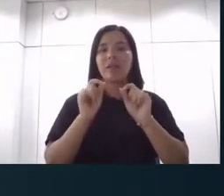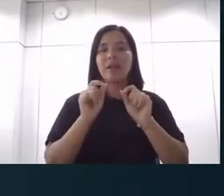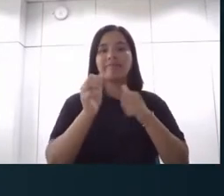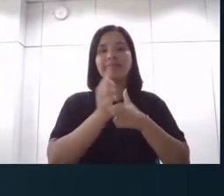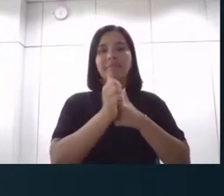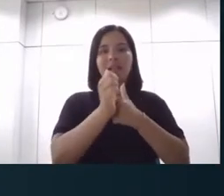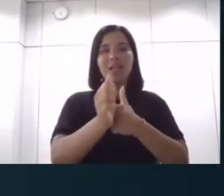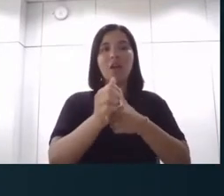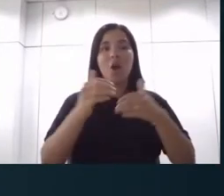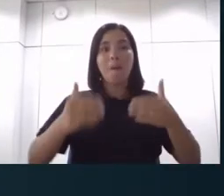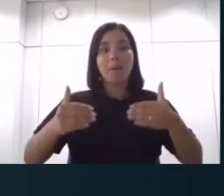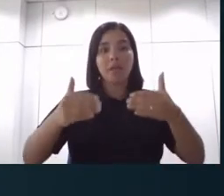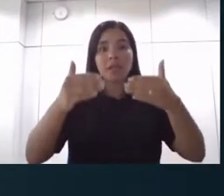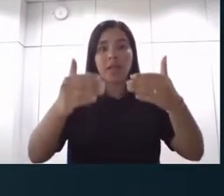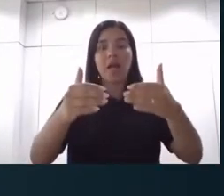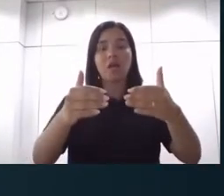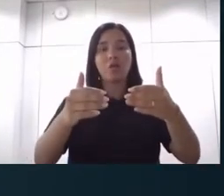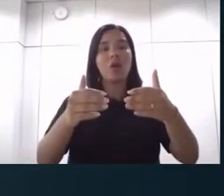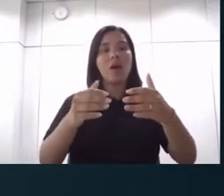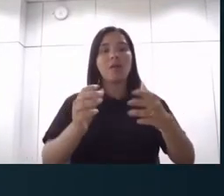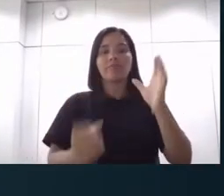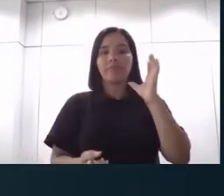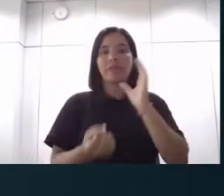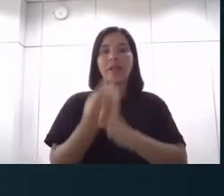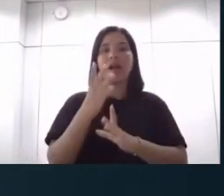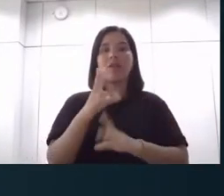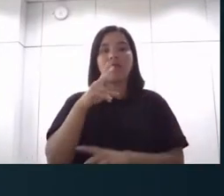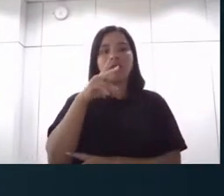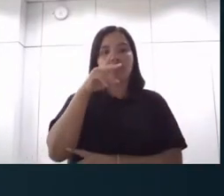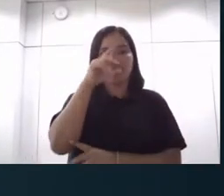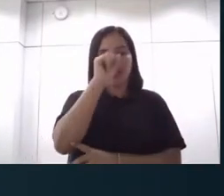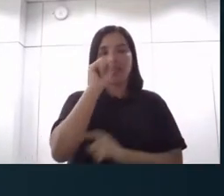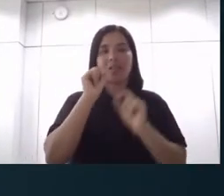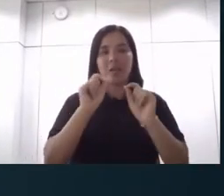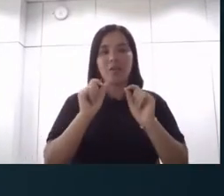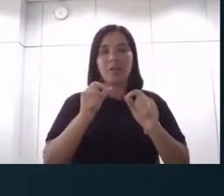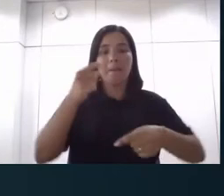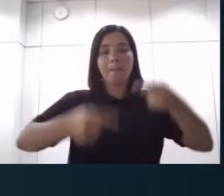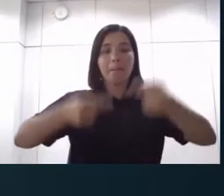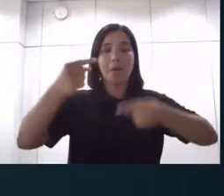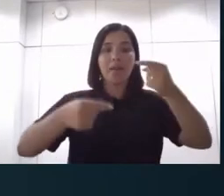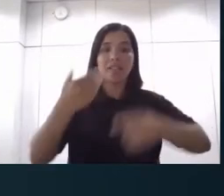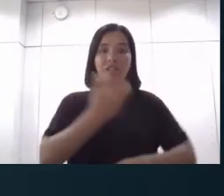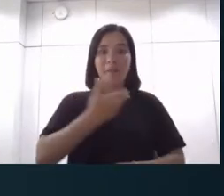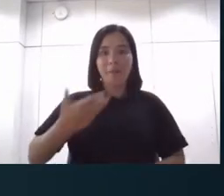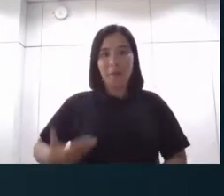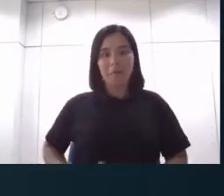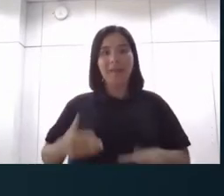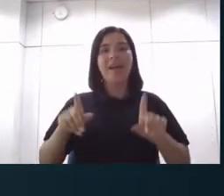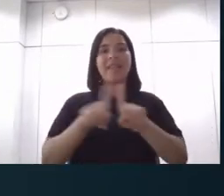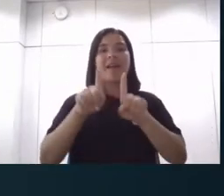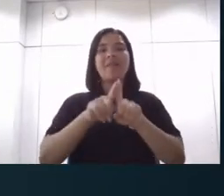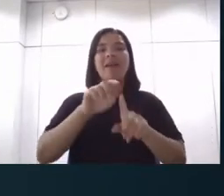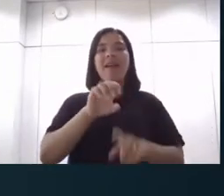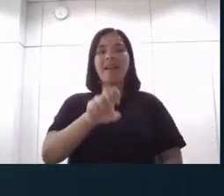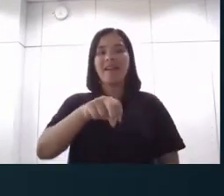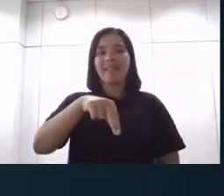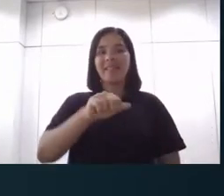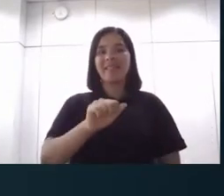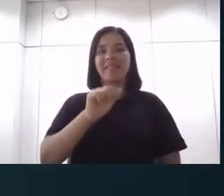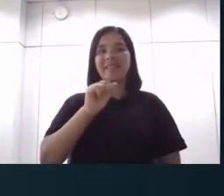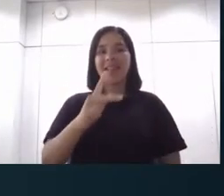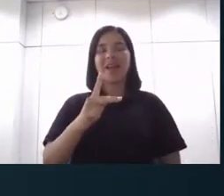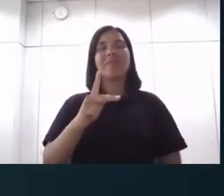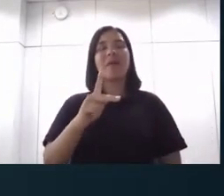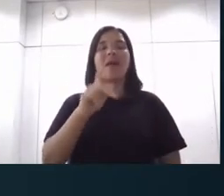O Ministério foi criado para fortalecer a capacidade do Estado de prover políticas públicas e a ENAP é um braço central para isso. Mas